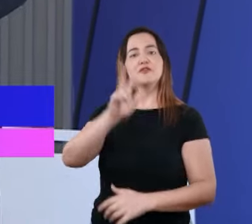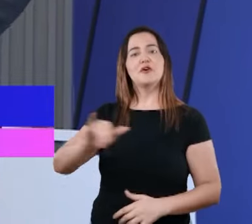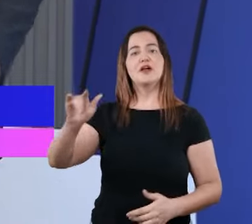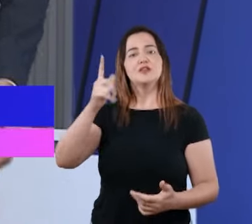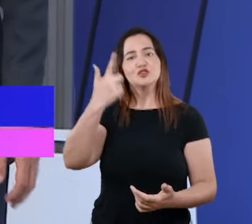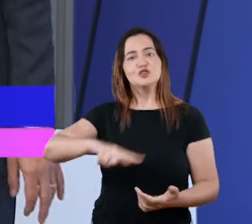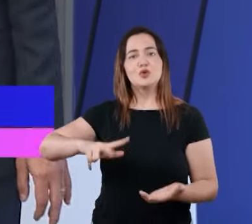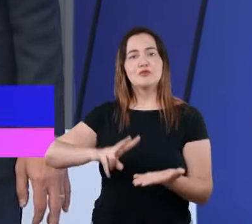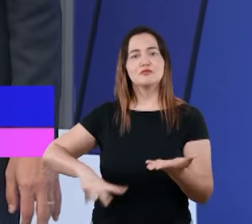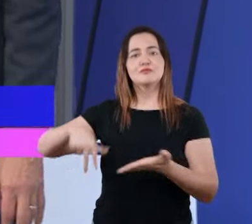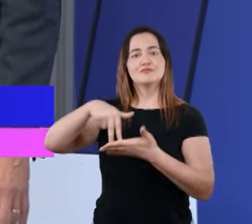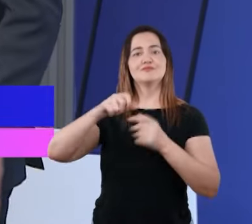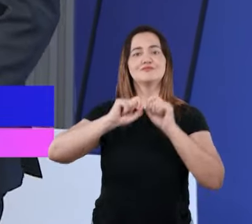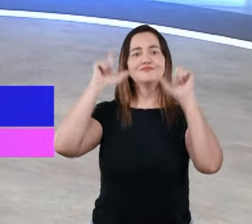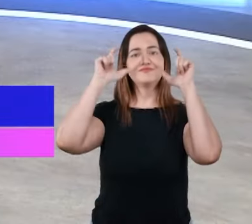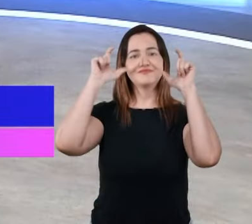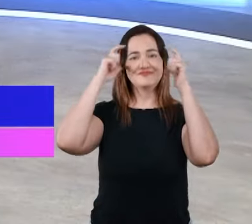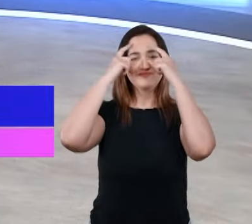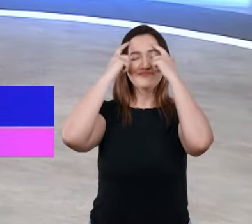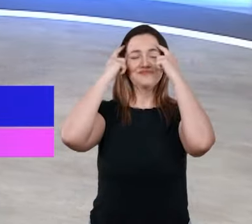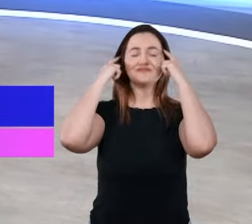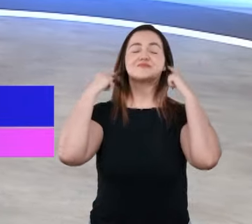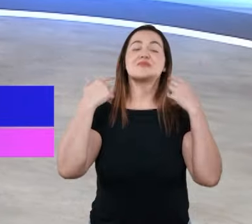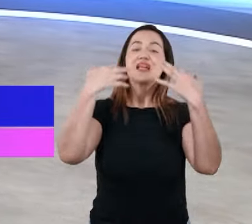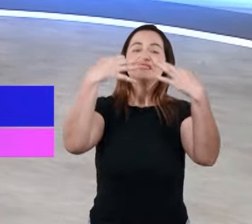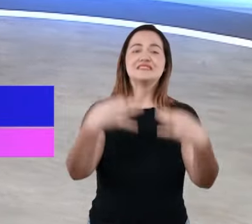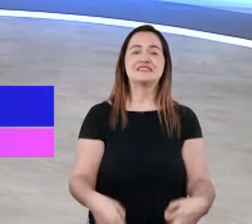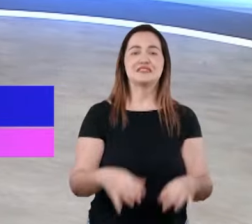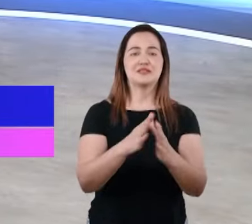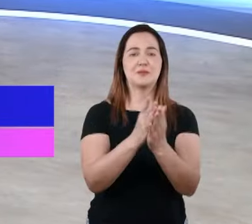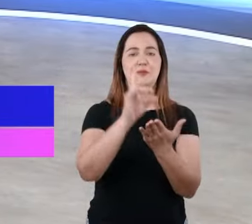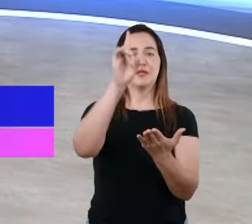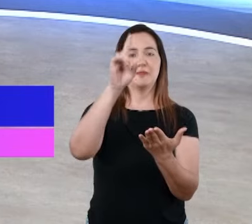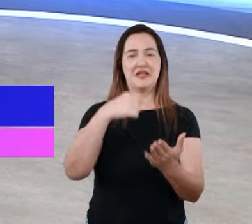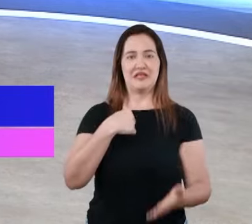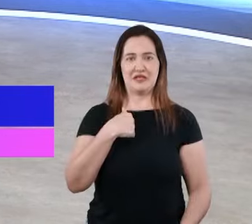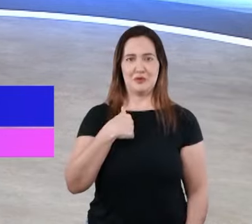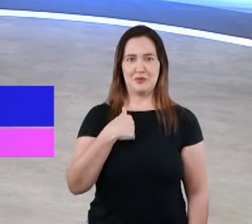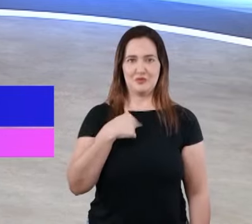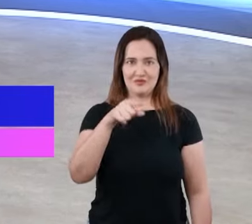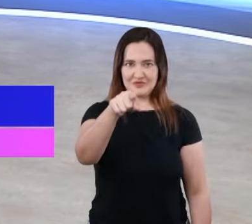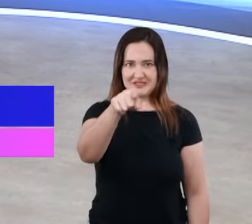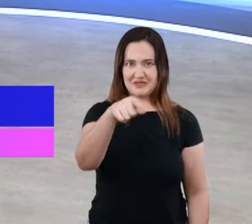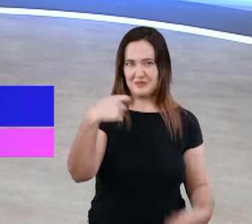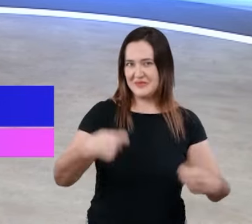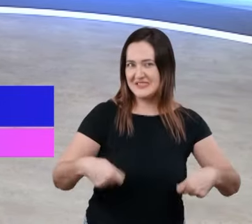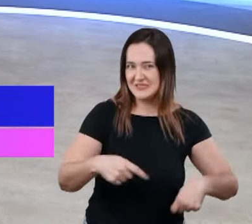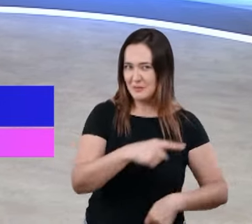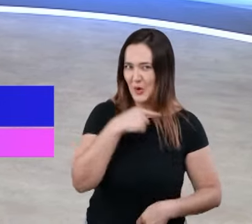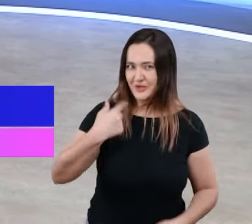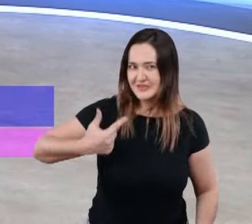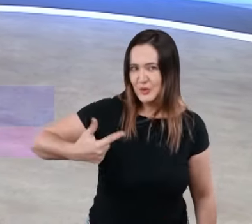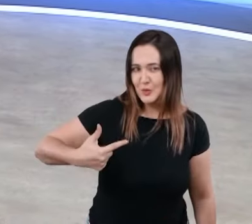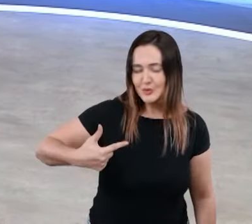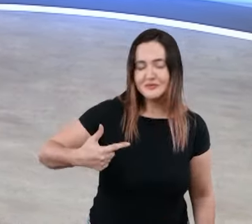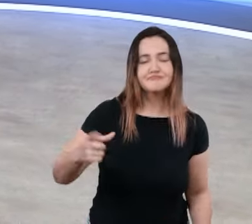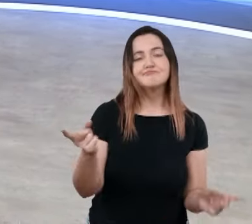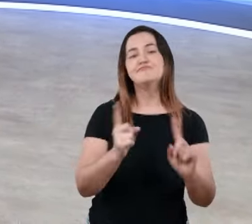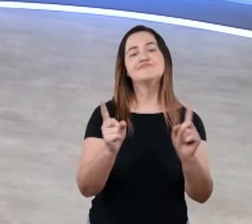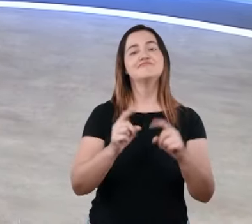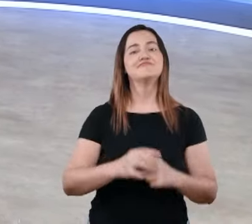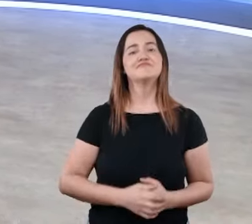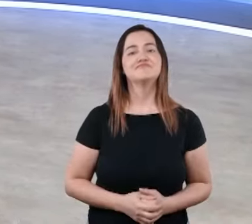do Salvador. A grande certeza da Bíblia é que eu e você não precisamos passar pela segunda morte,